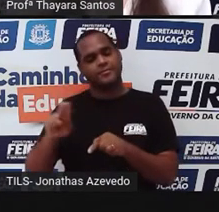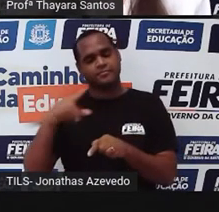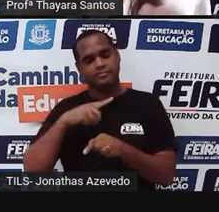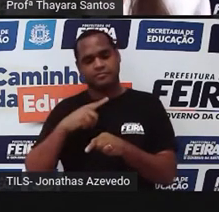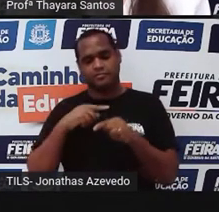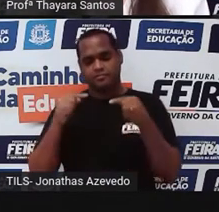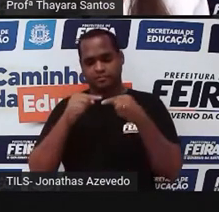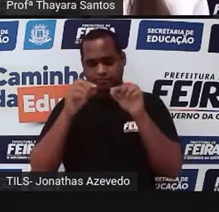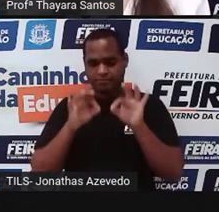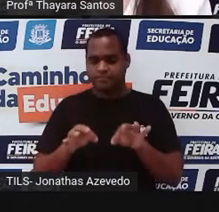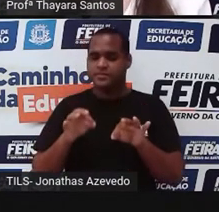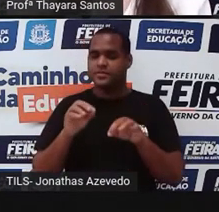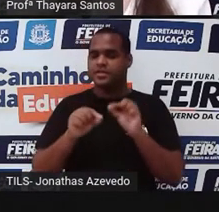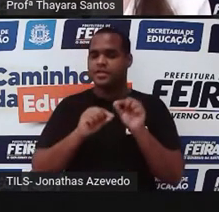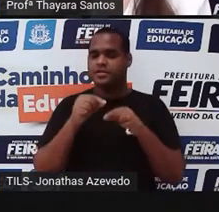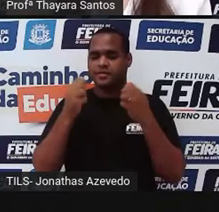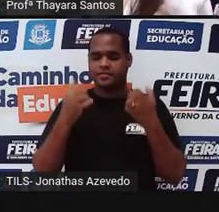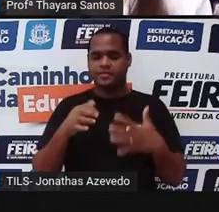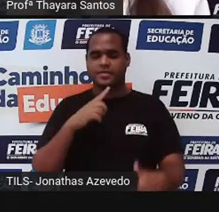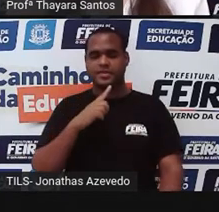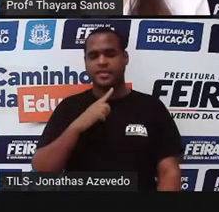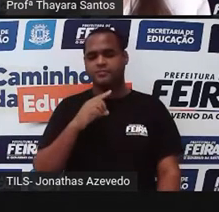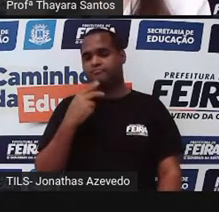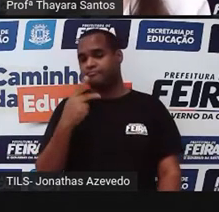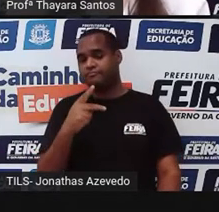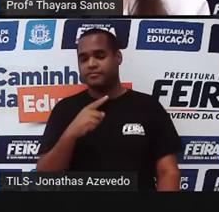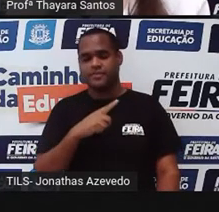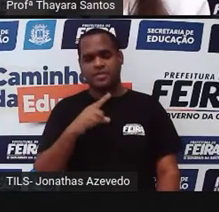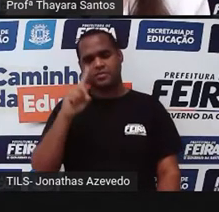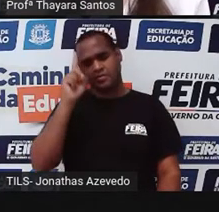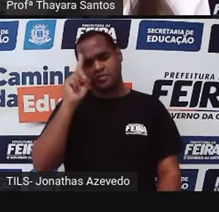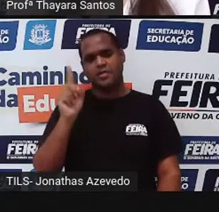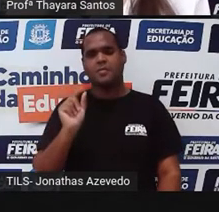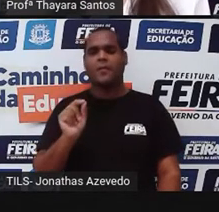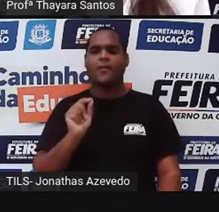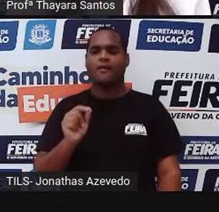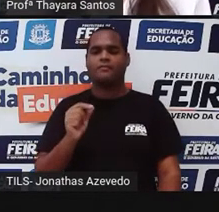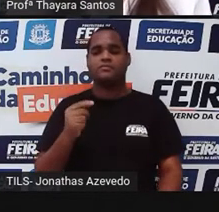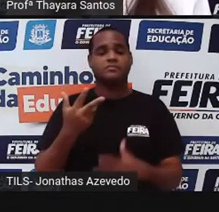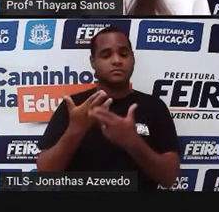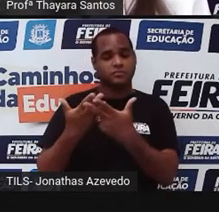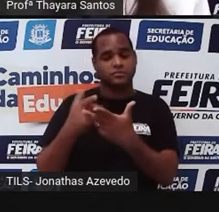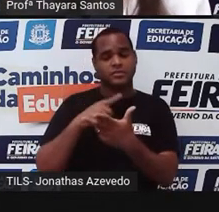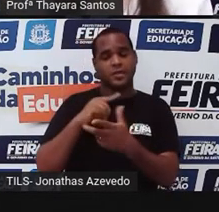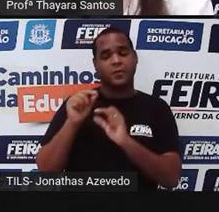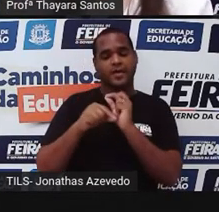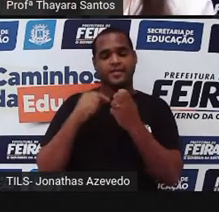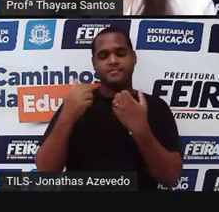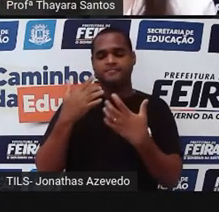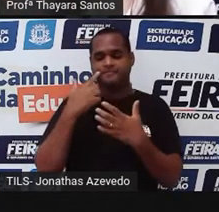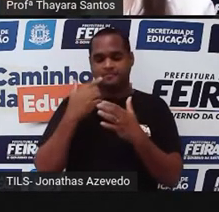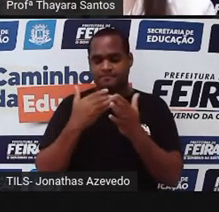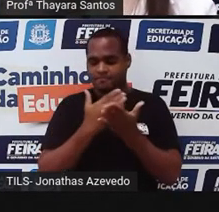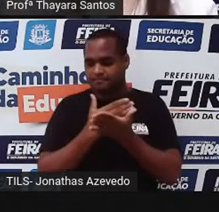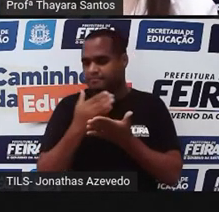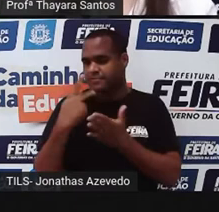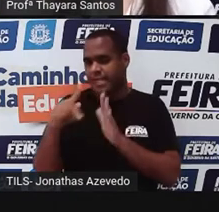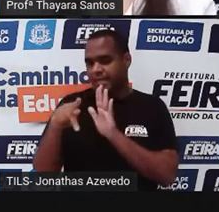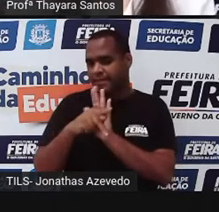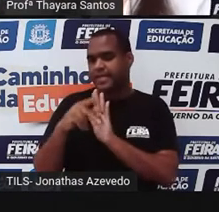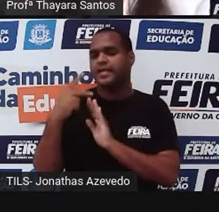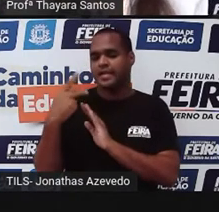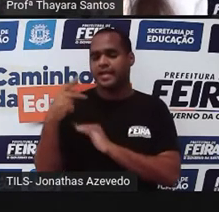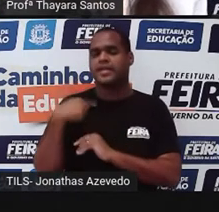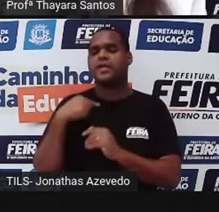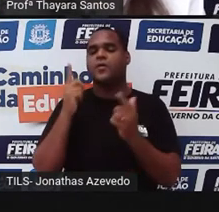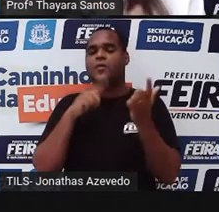pra gente identificar aquela substância. Muitas vezes a gente não sabe que substância que tem ali. Então, é através das propriedades específicas que a